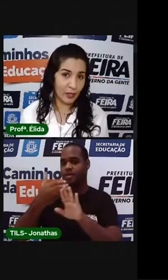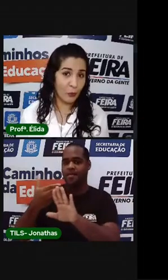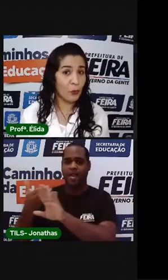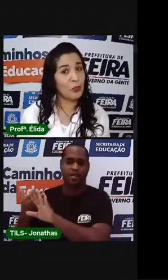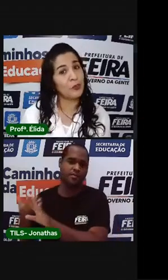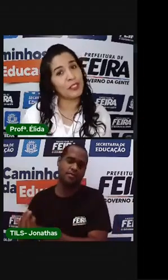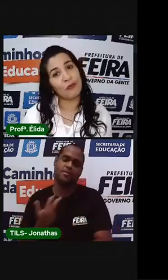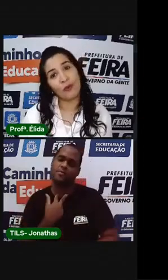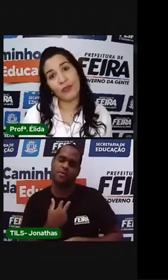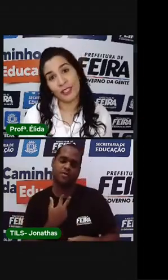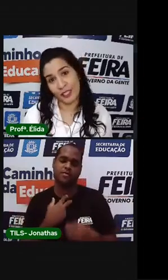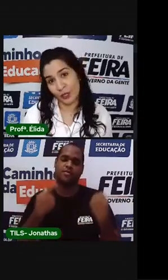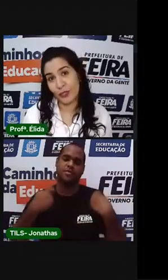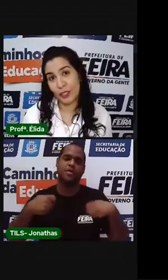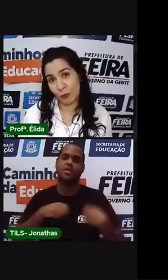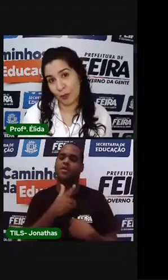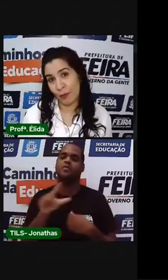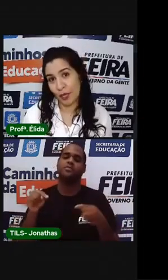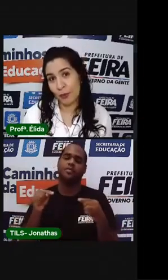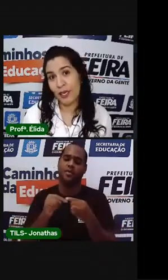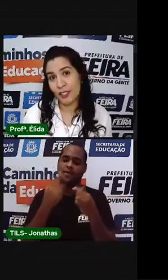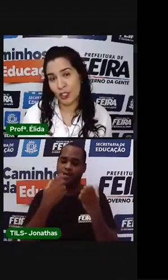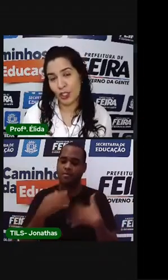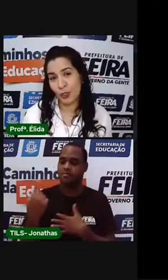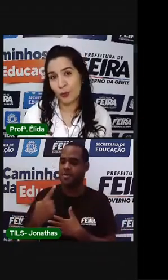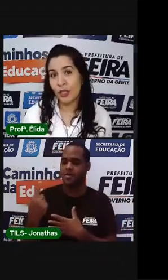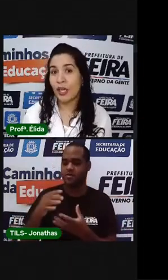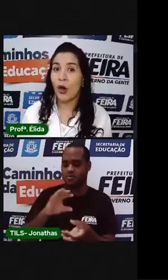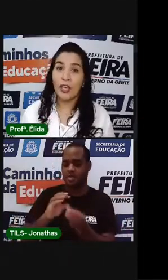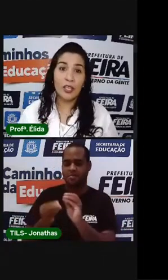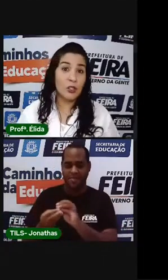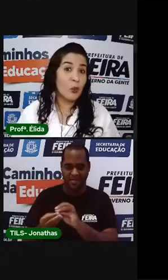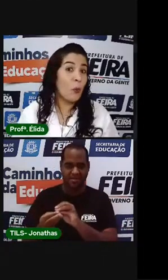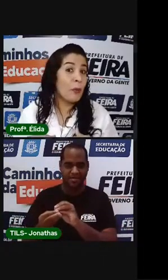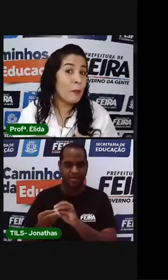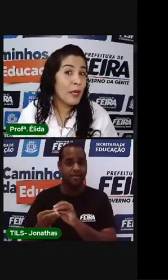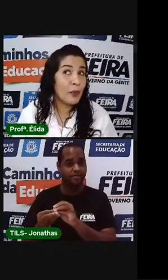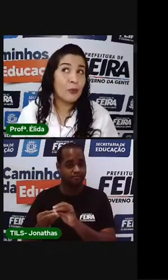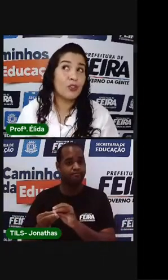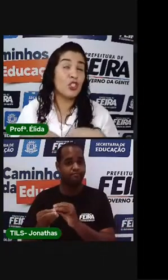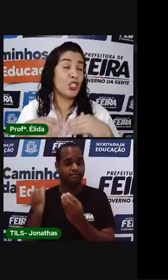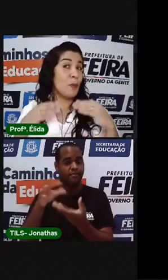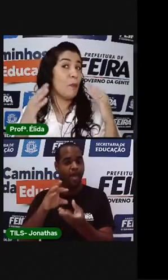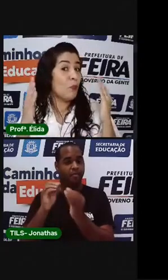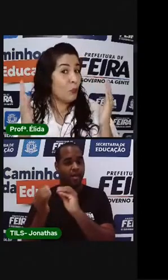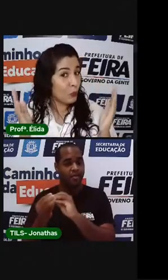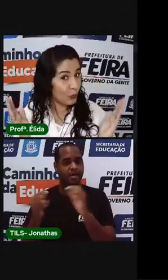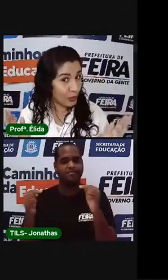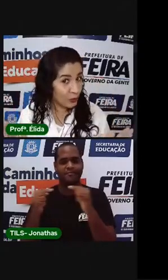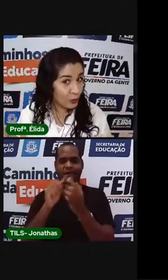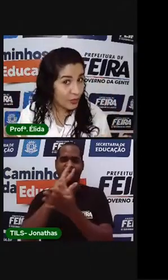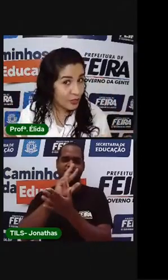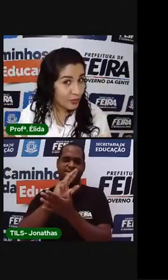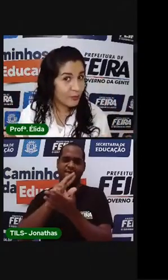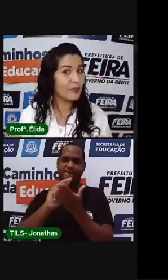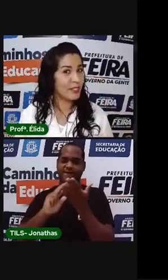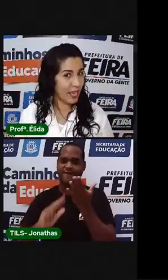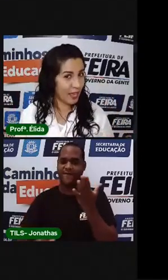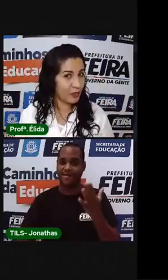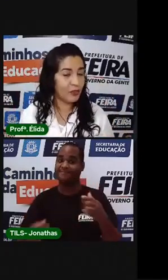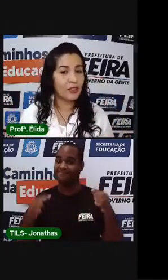Então, quando você for fazer o seu primeiro bilhetinho, o primeiro de muitos,